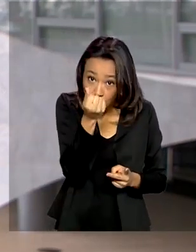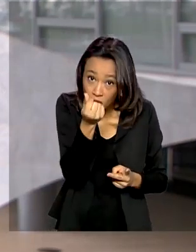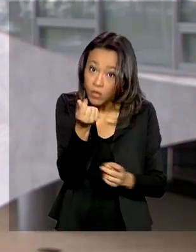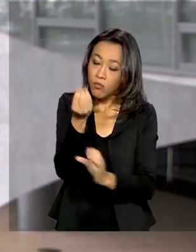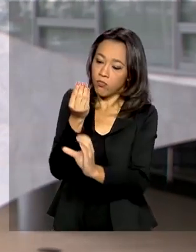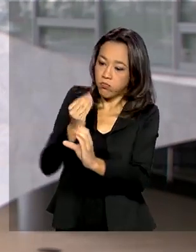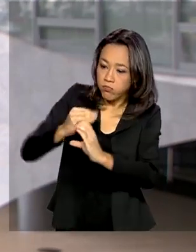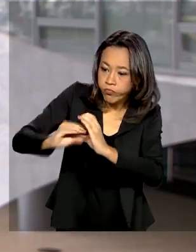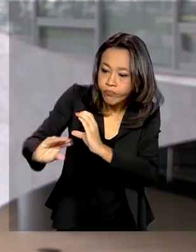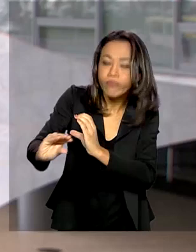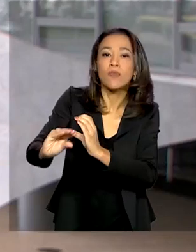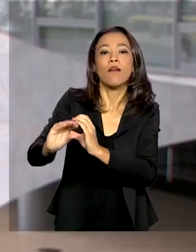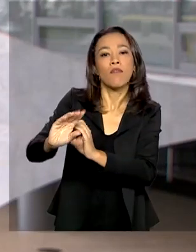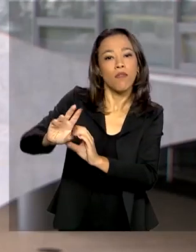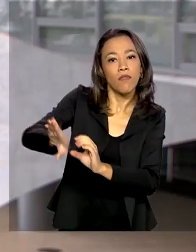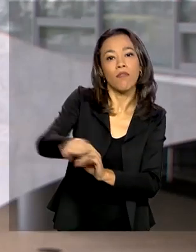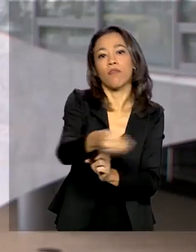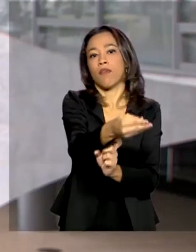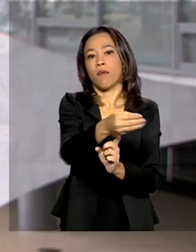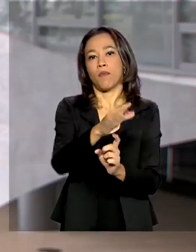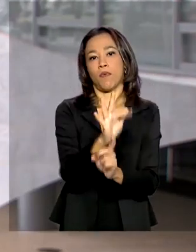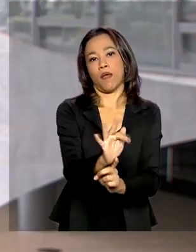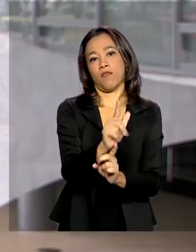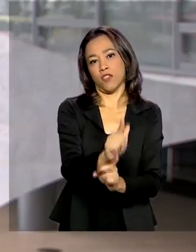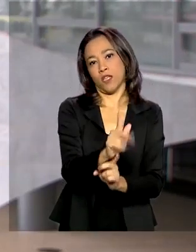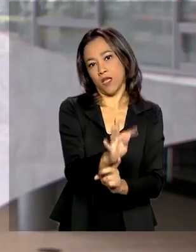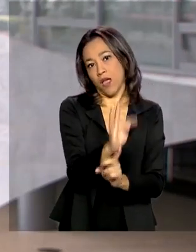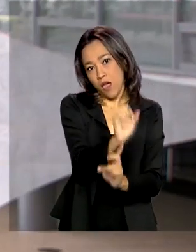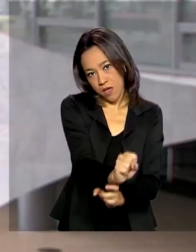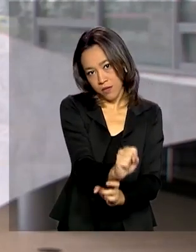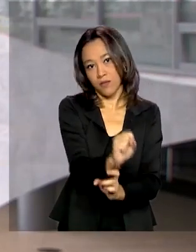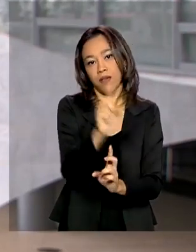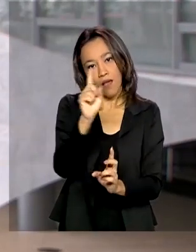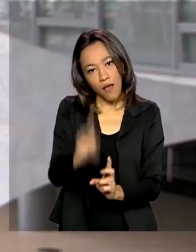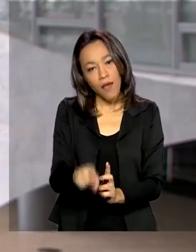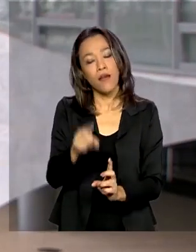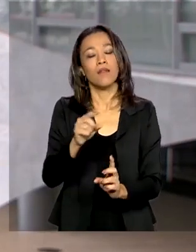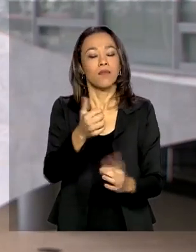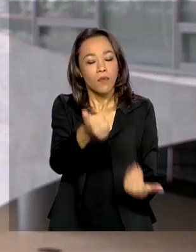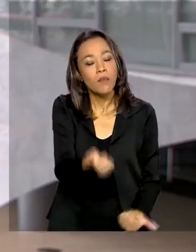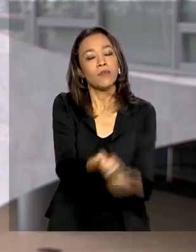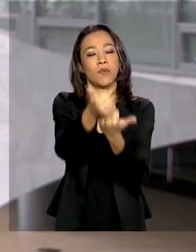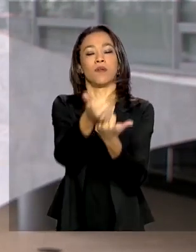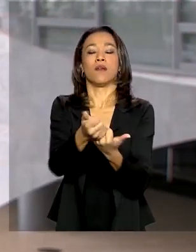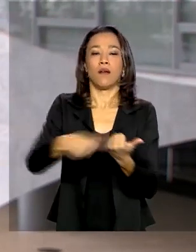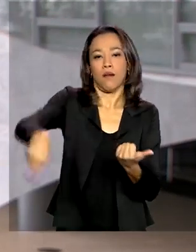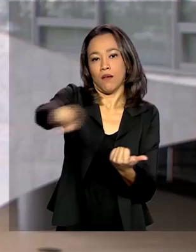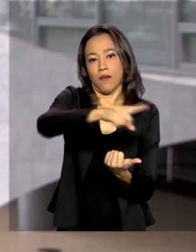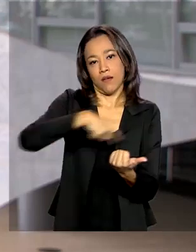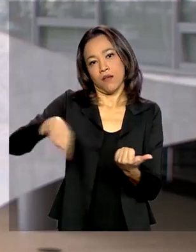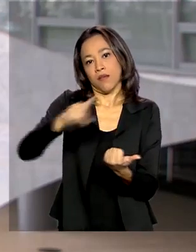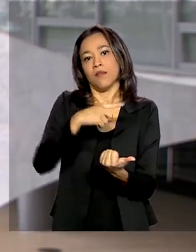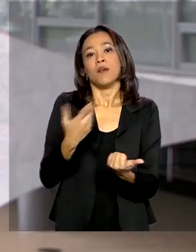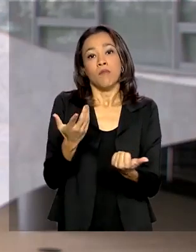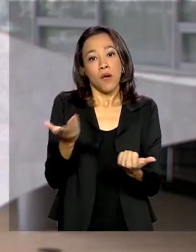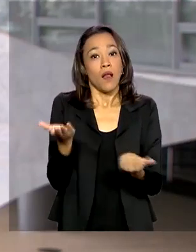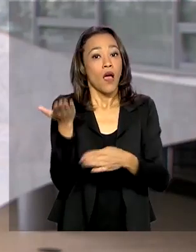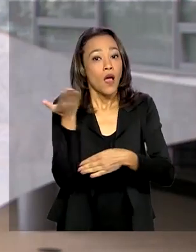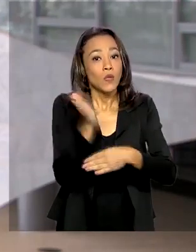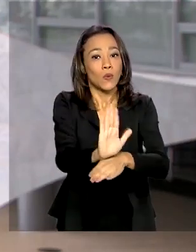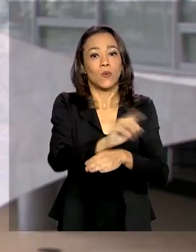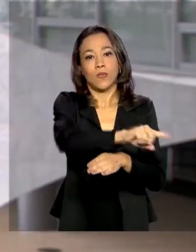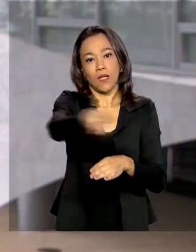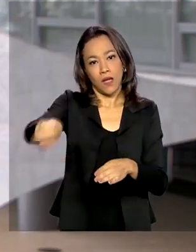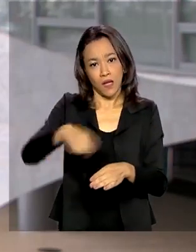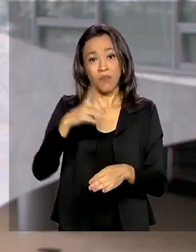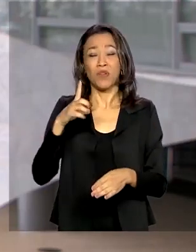caixa do FGTS. Essa é mais uma medida de enfrentamento da pandemia do novo coronavírus que já provoca